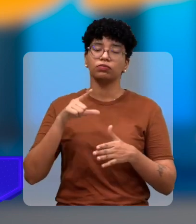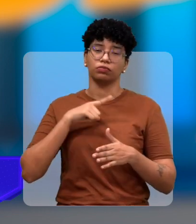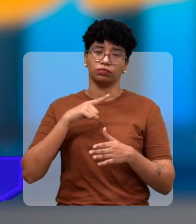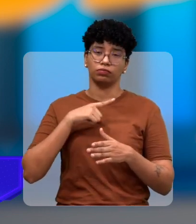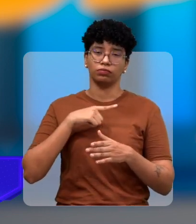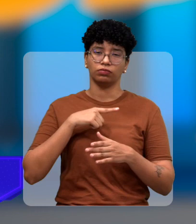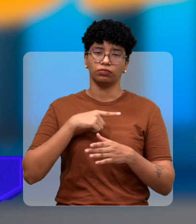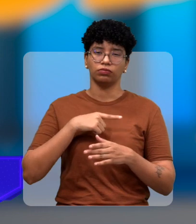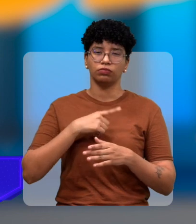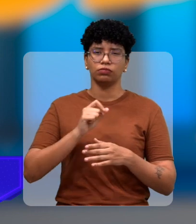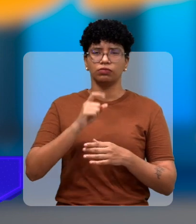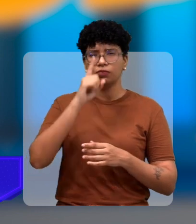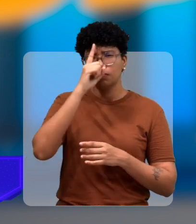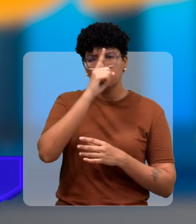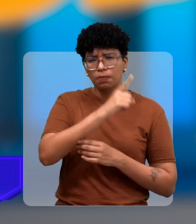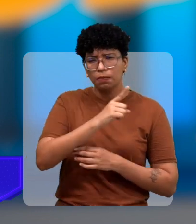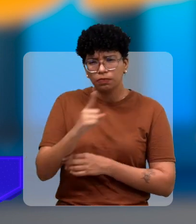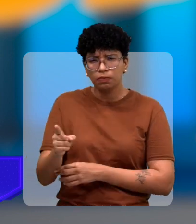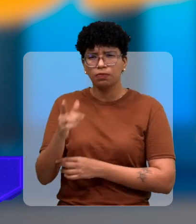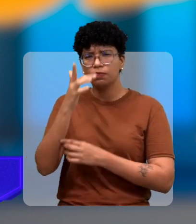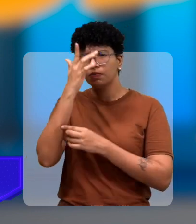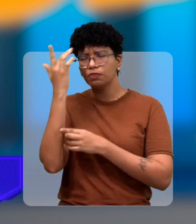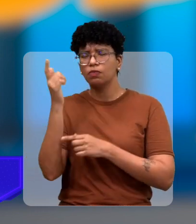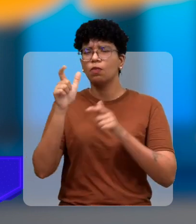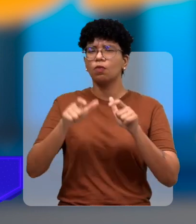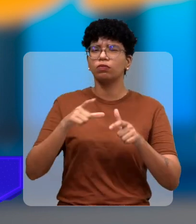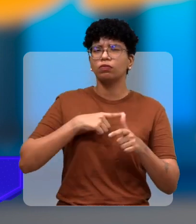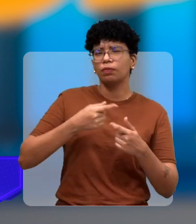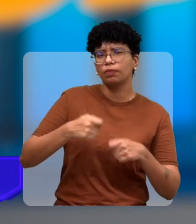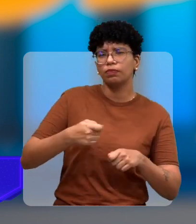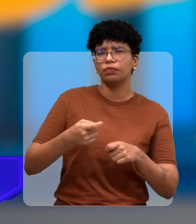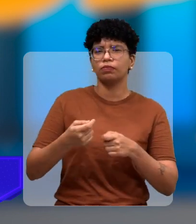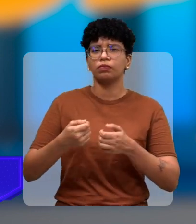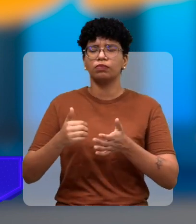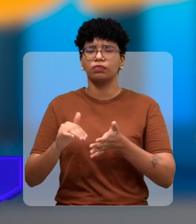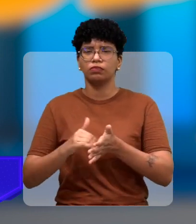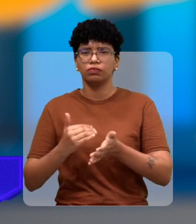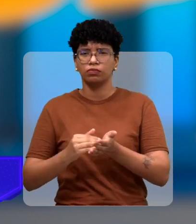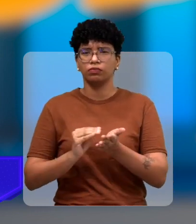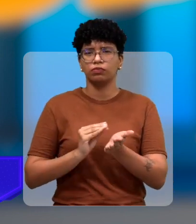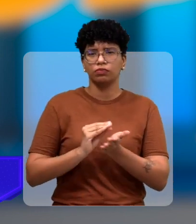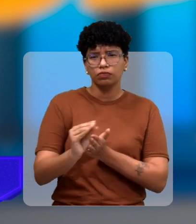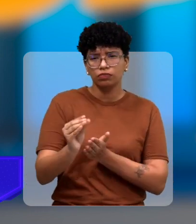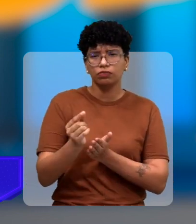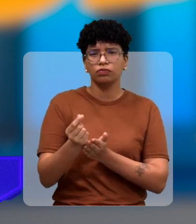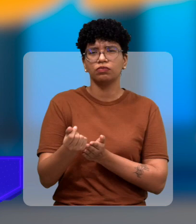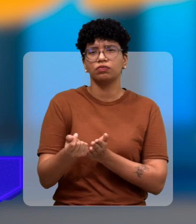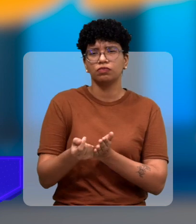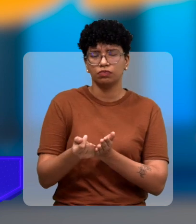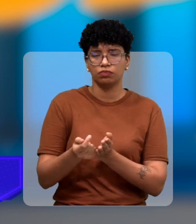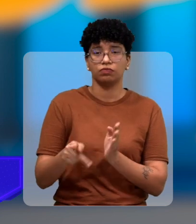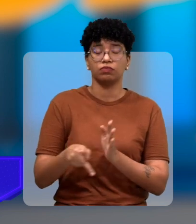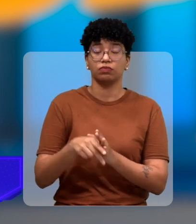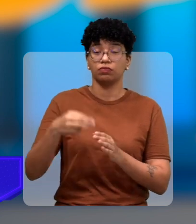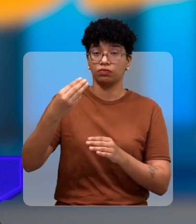temos a interna, que é mandando aquelas notas para a Secretaria de Finanças de Fazenda do Estado do Maranhão. Agora, a